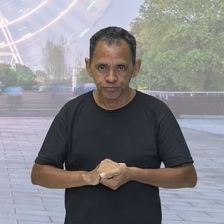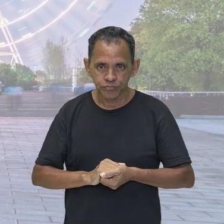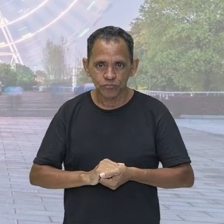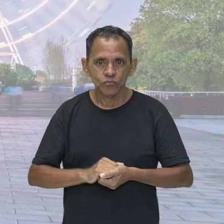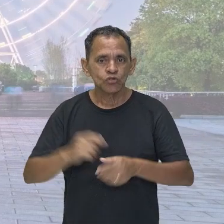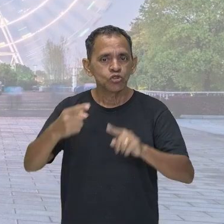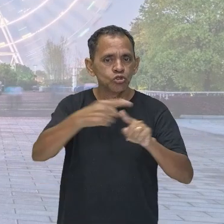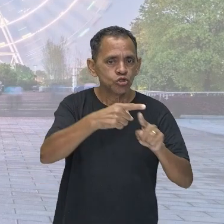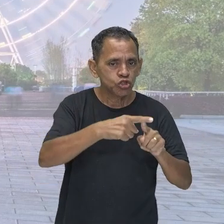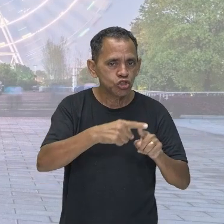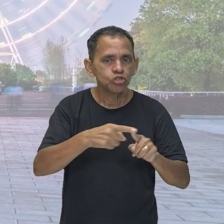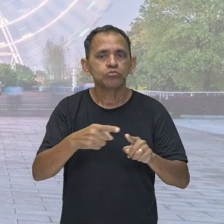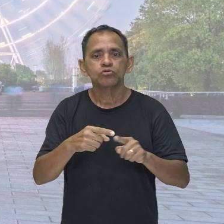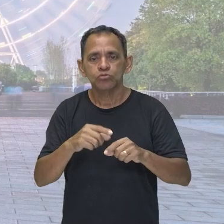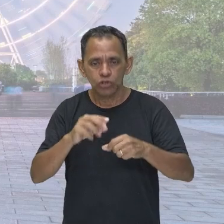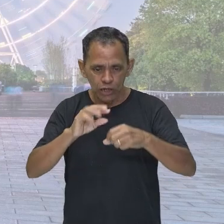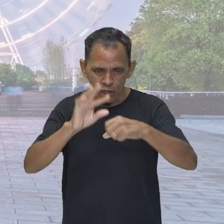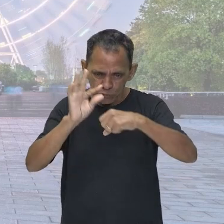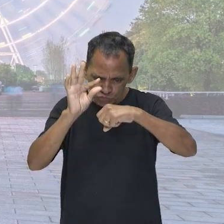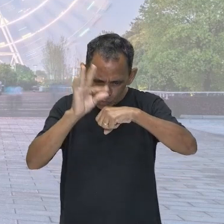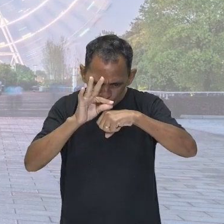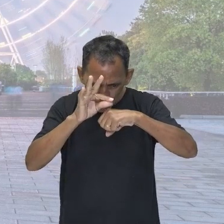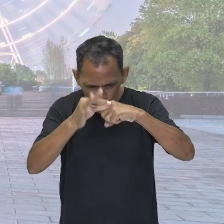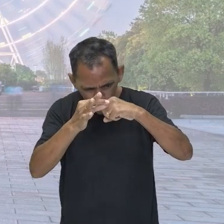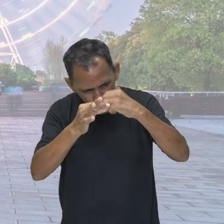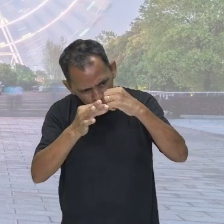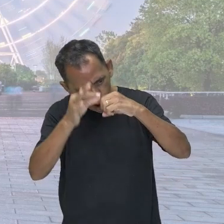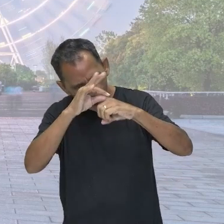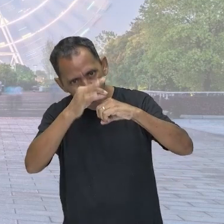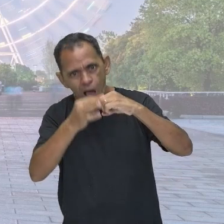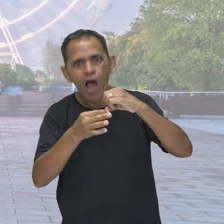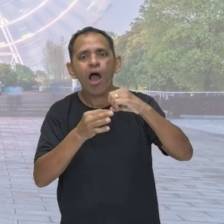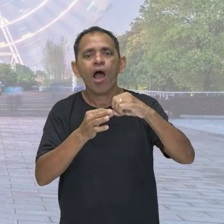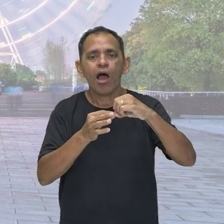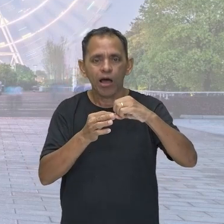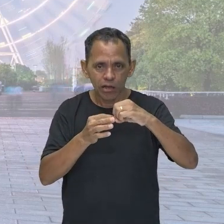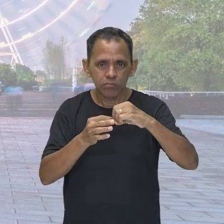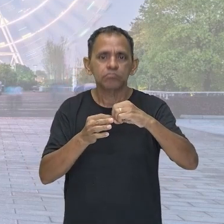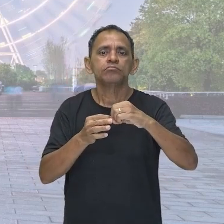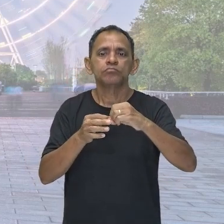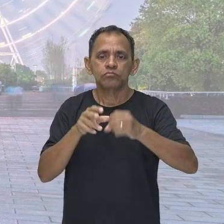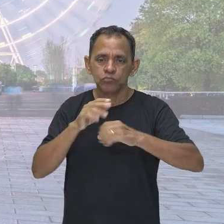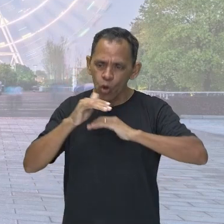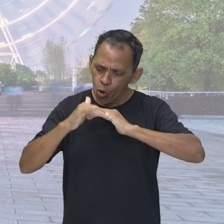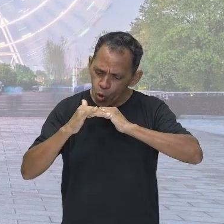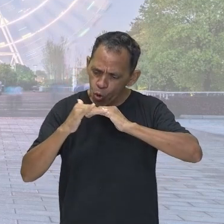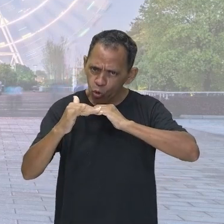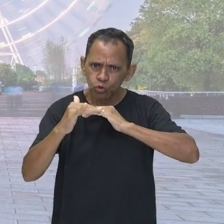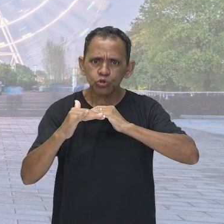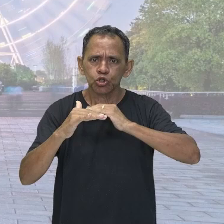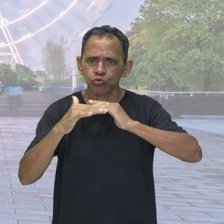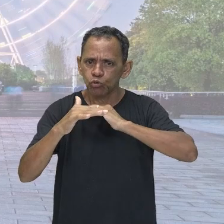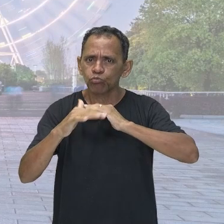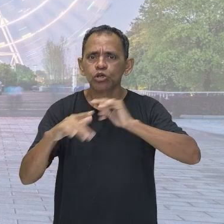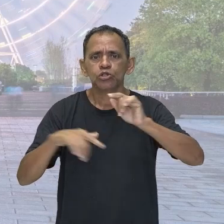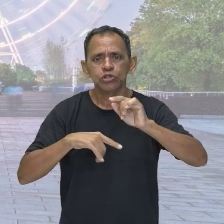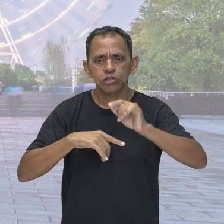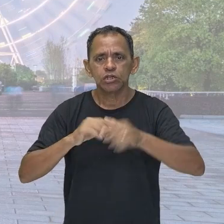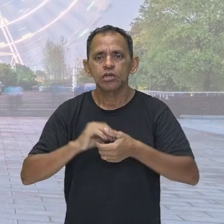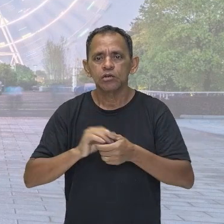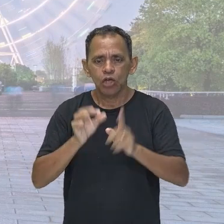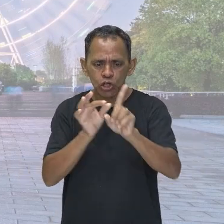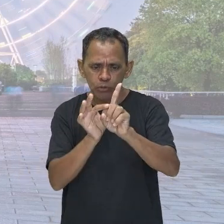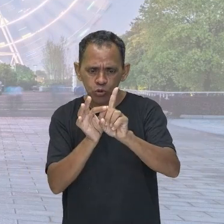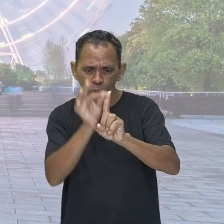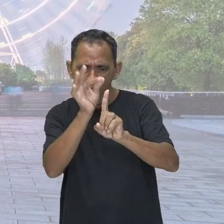corpos minúsculos estão em constante movimento. Esse constante movimento vai fazer com que ele tenha uma temperatura mais alta ou